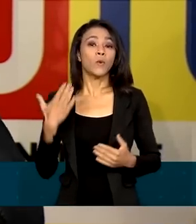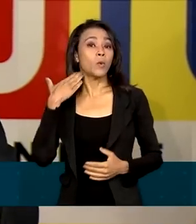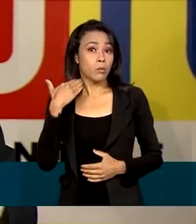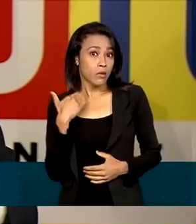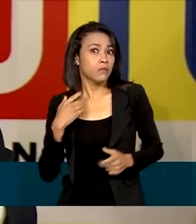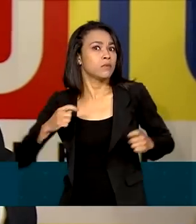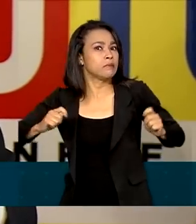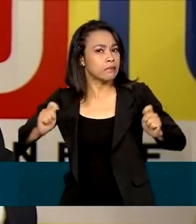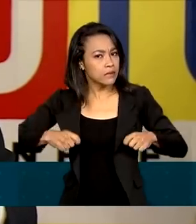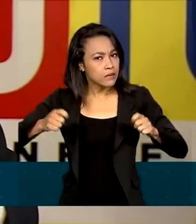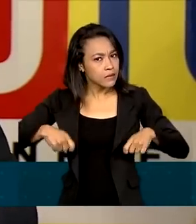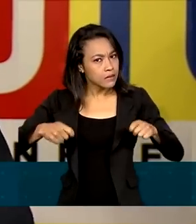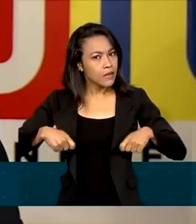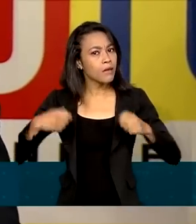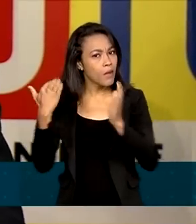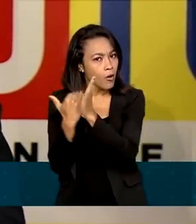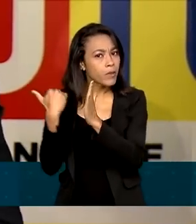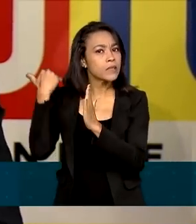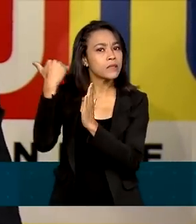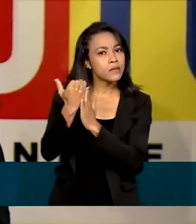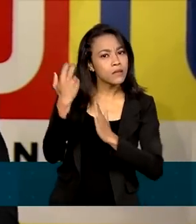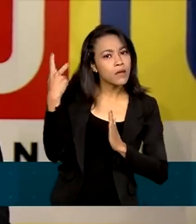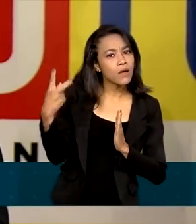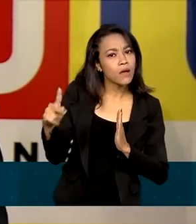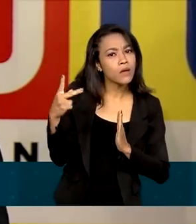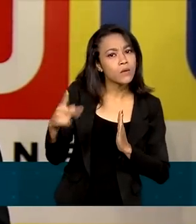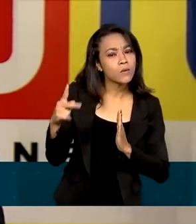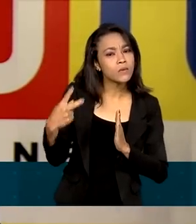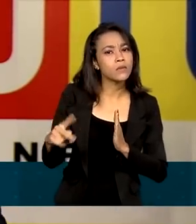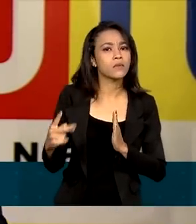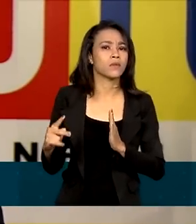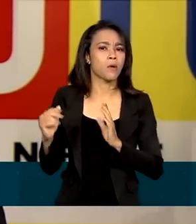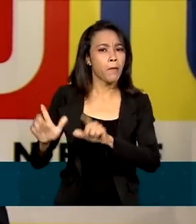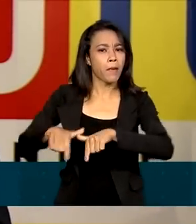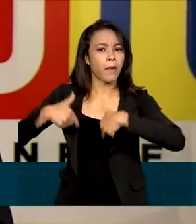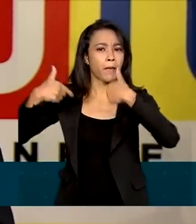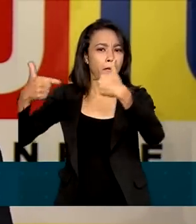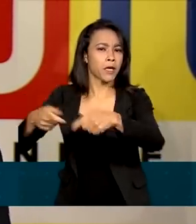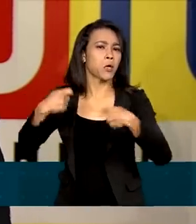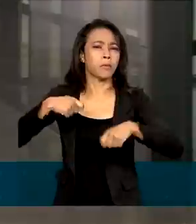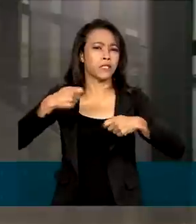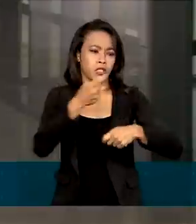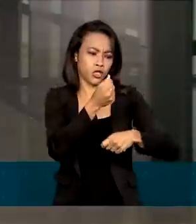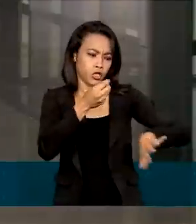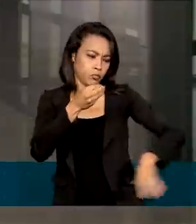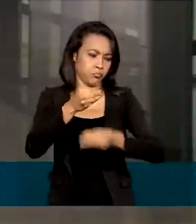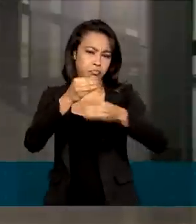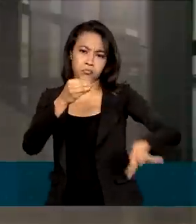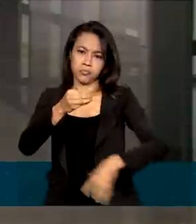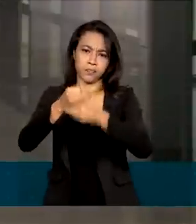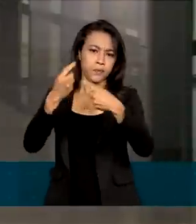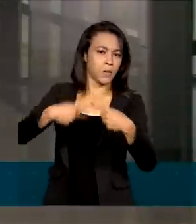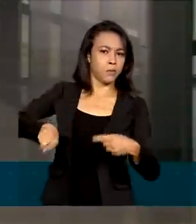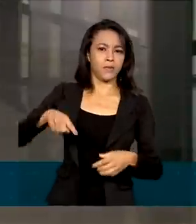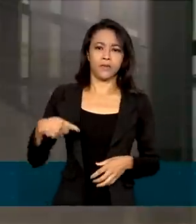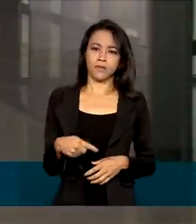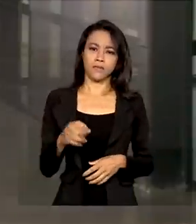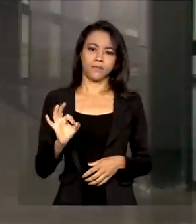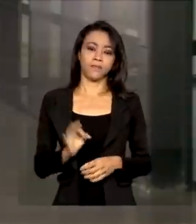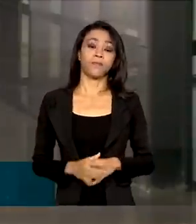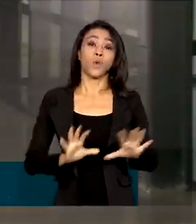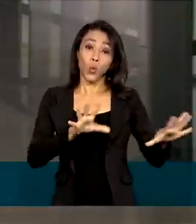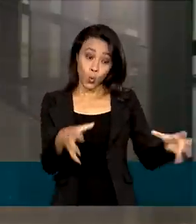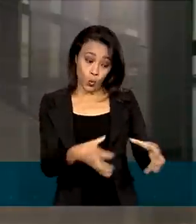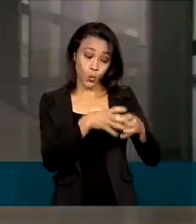espaço para aumentar o seu funding sem nenhuma necessidade de recursos adicionais. E o grupo que está organizando a posse do